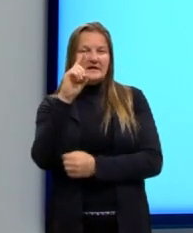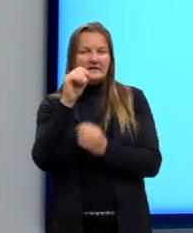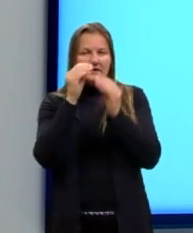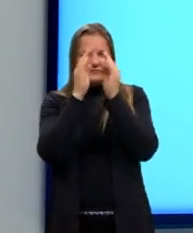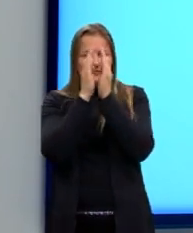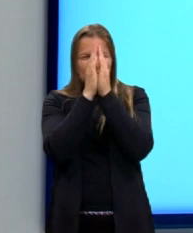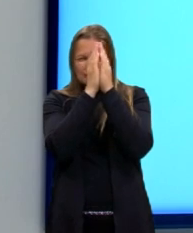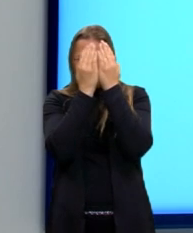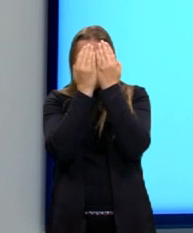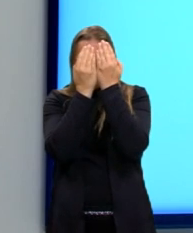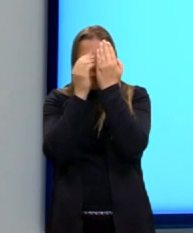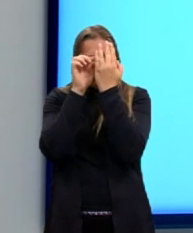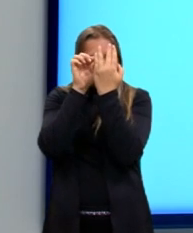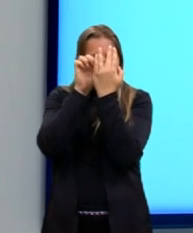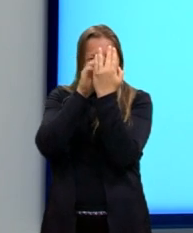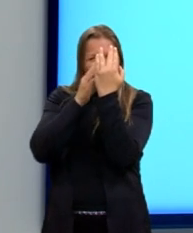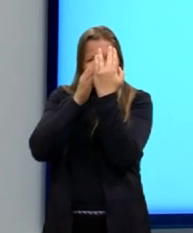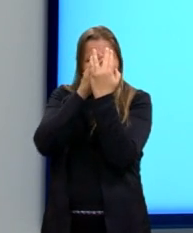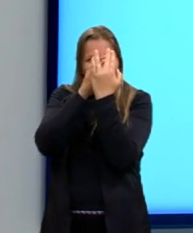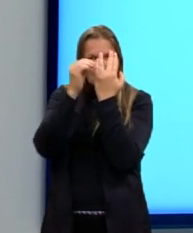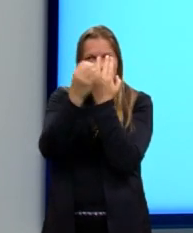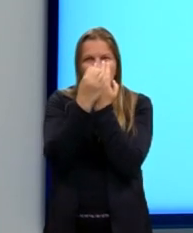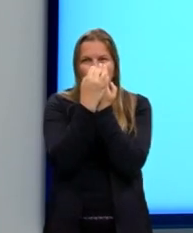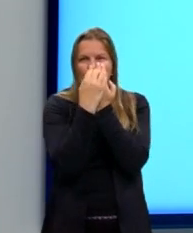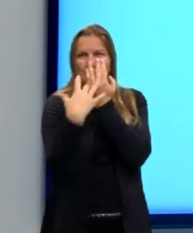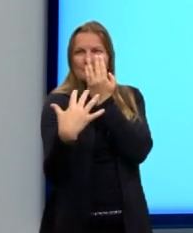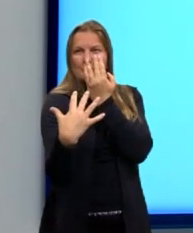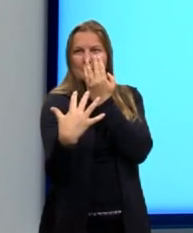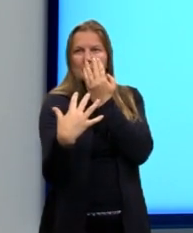determinação do caráter ondulatório da luz.